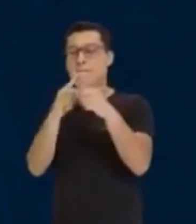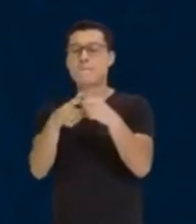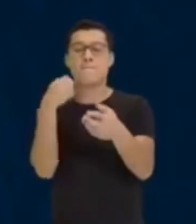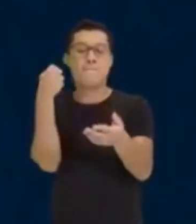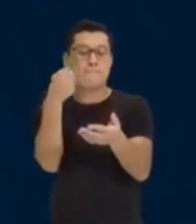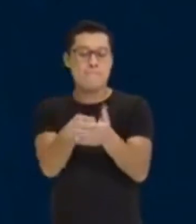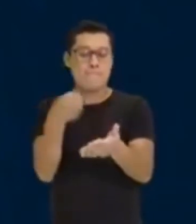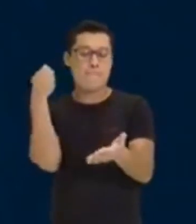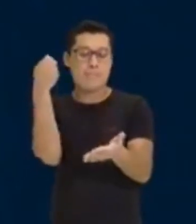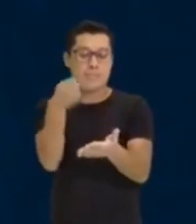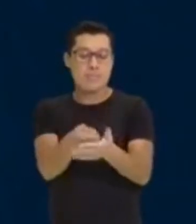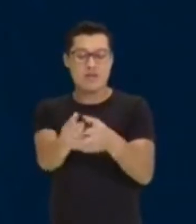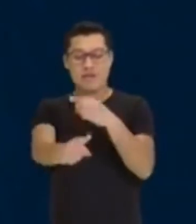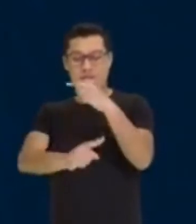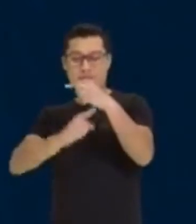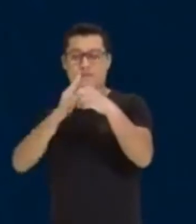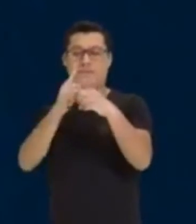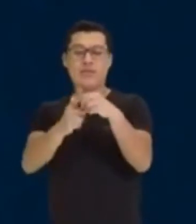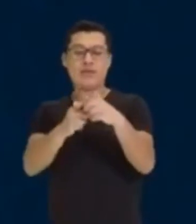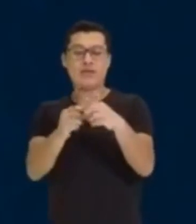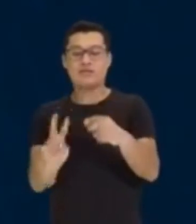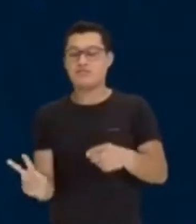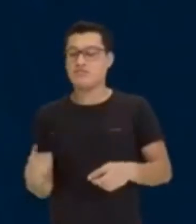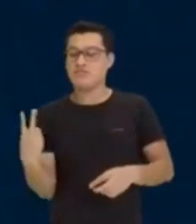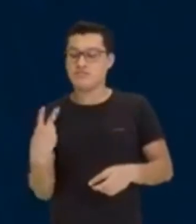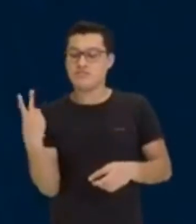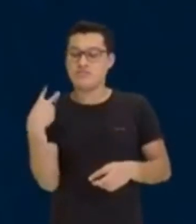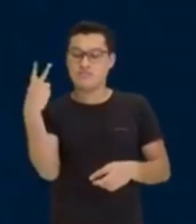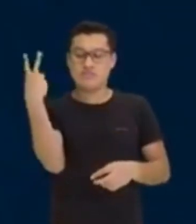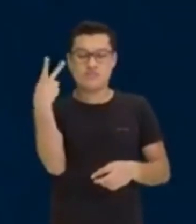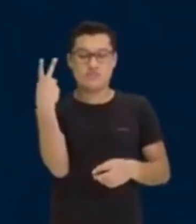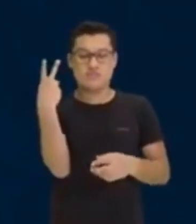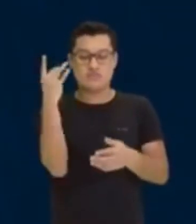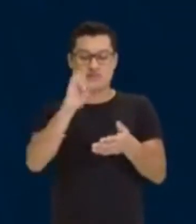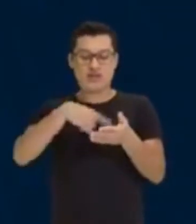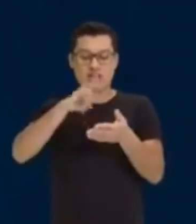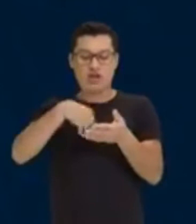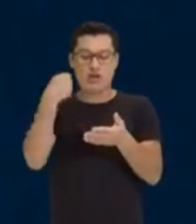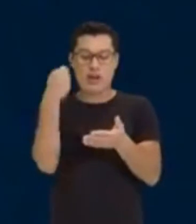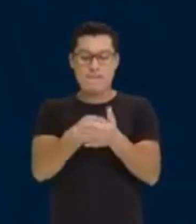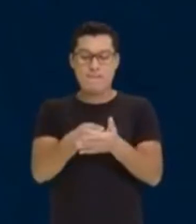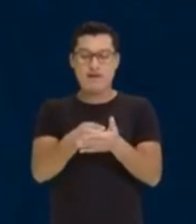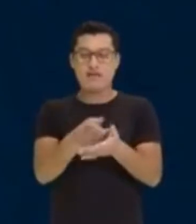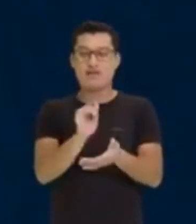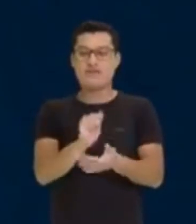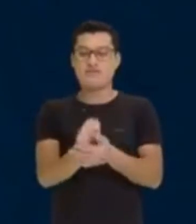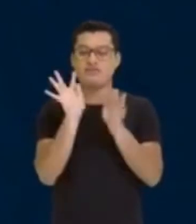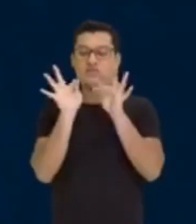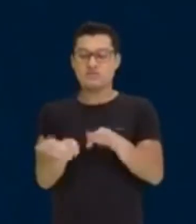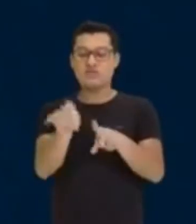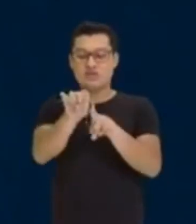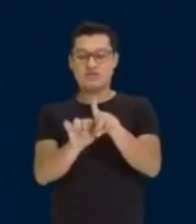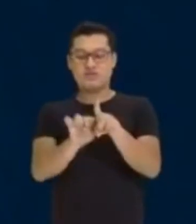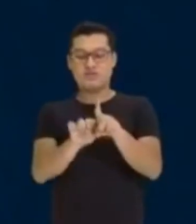gasta, maior o valor da tua conta. Exemplo de grandezas diretamente